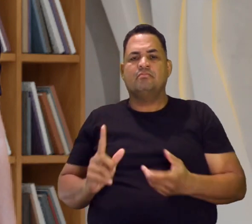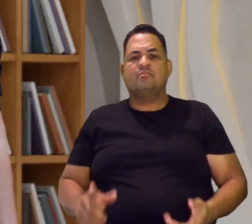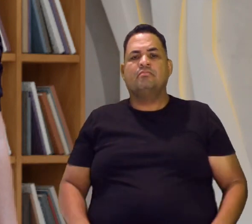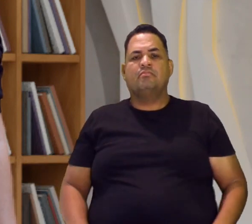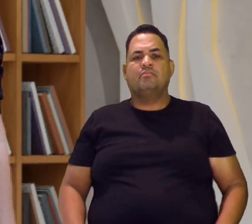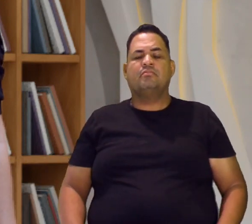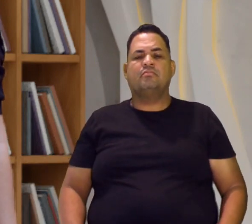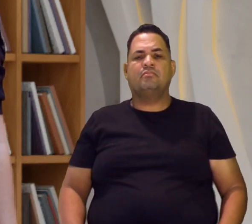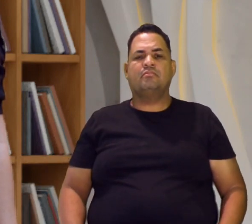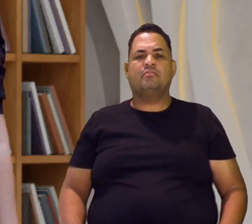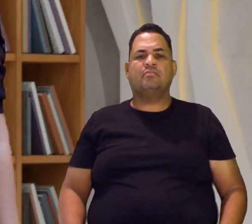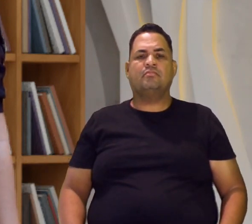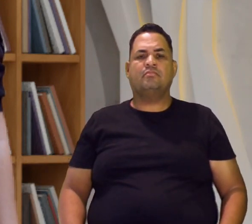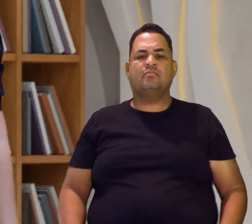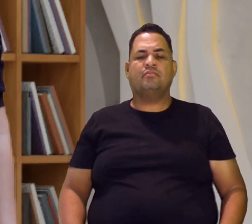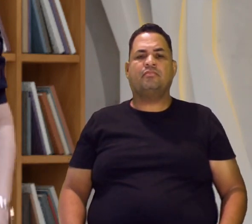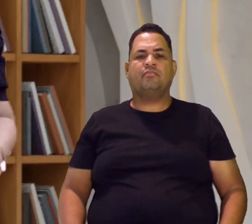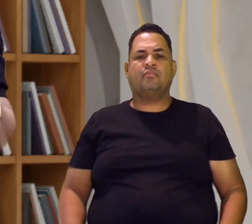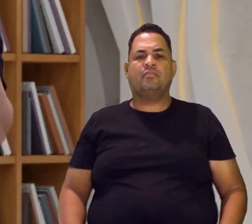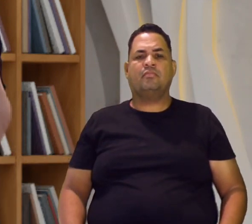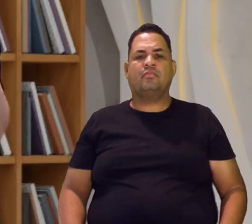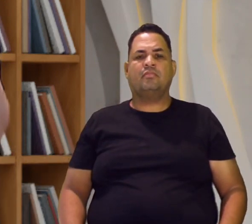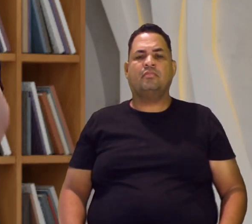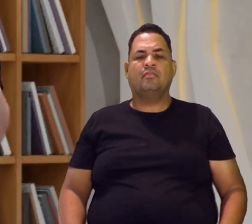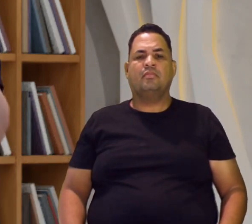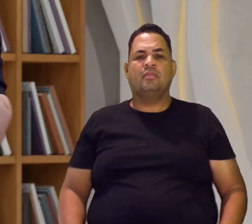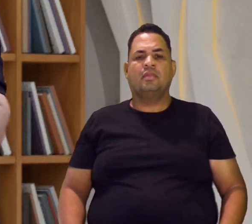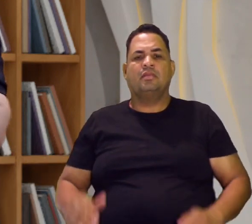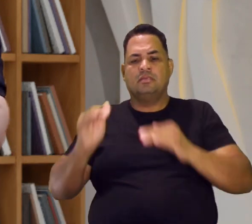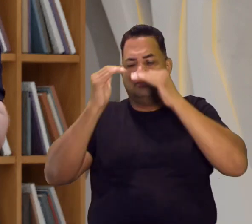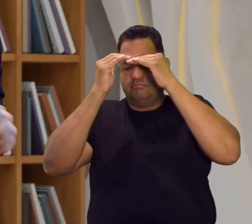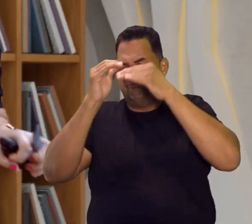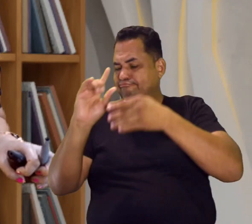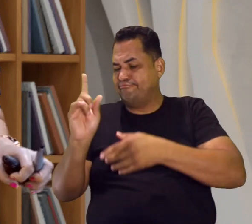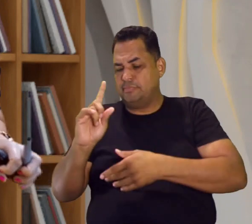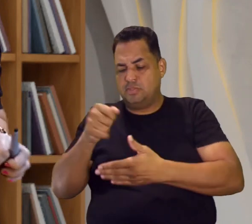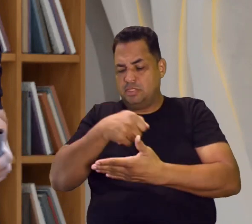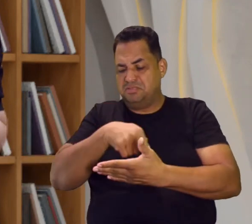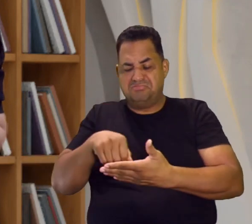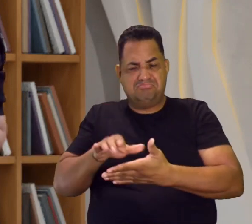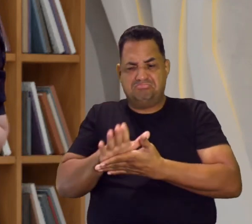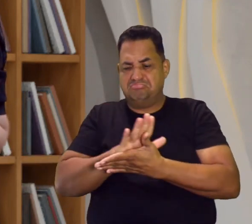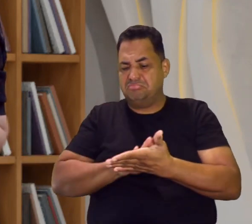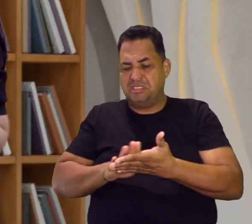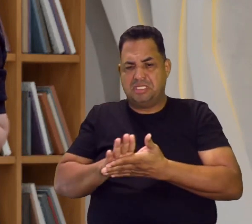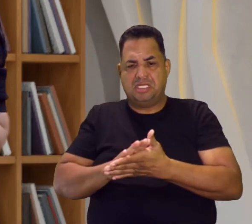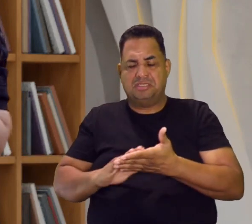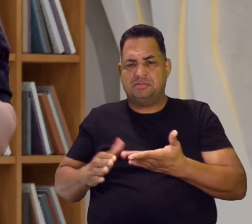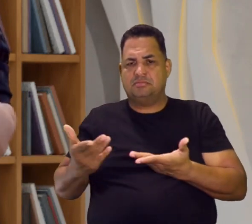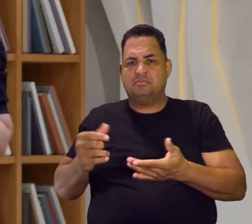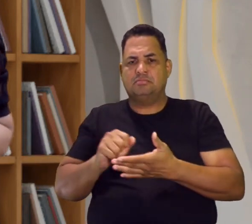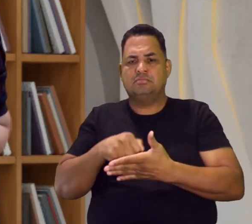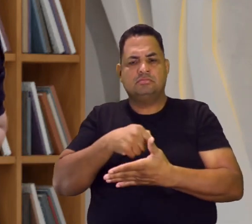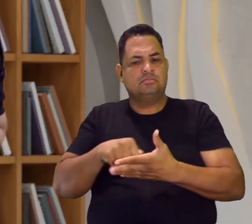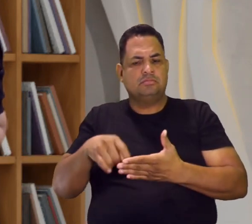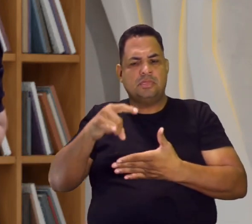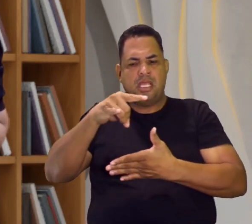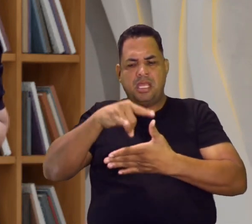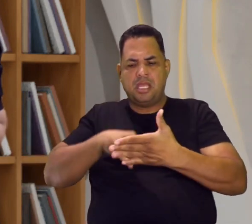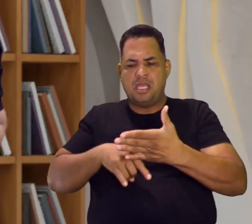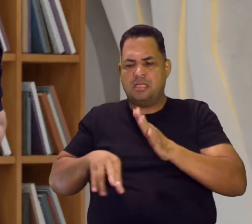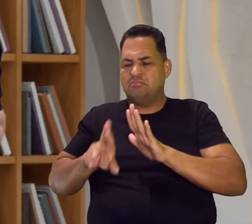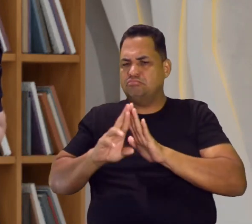a gente obedece, mas que não está escrito em lugar nenhum. Não tem lei, não tem nenhum regimento, nada.